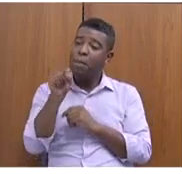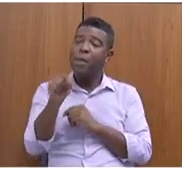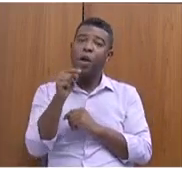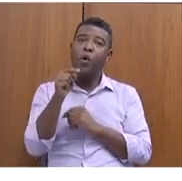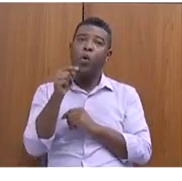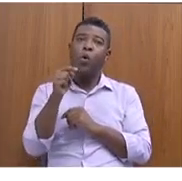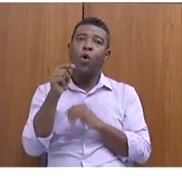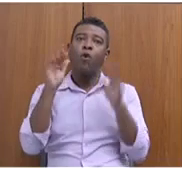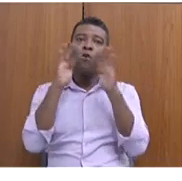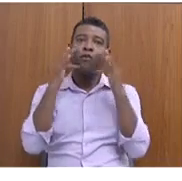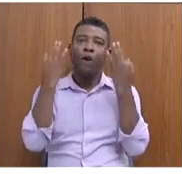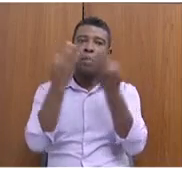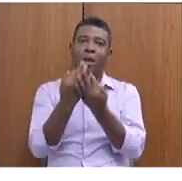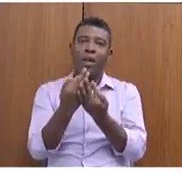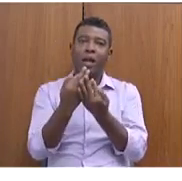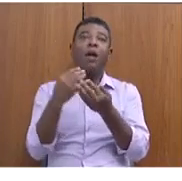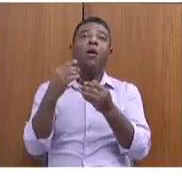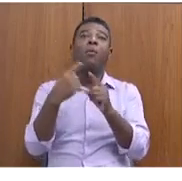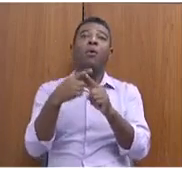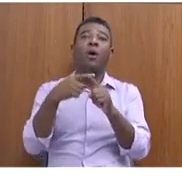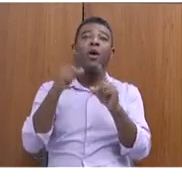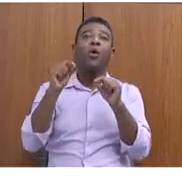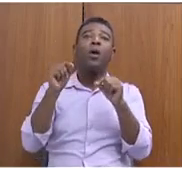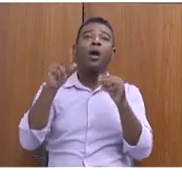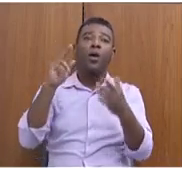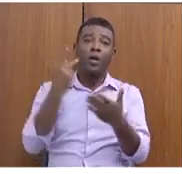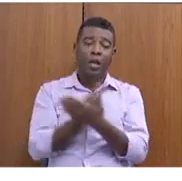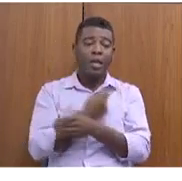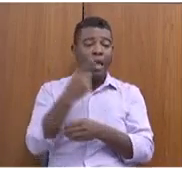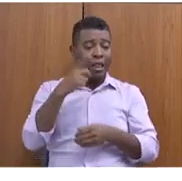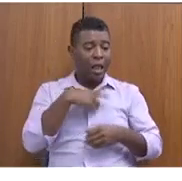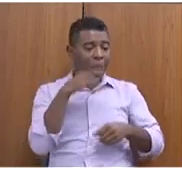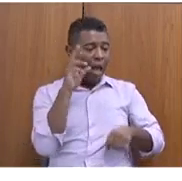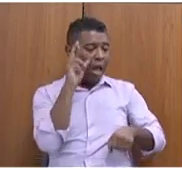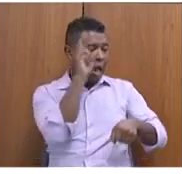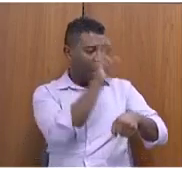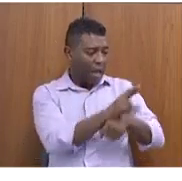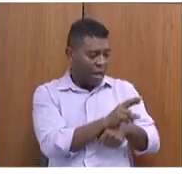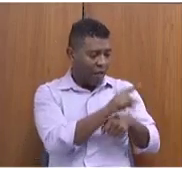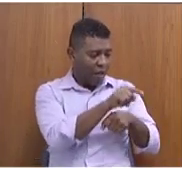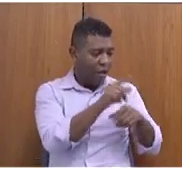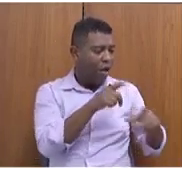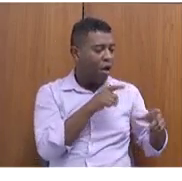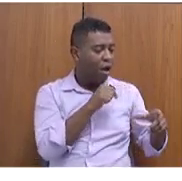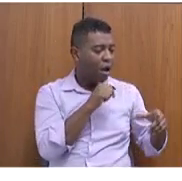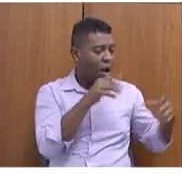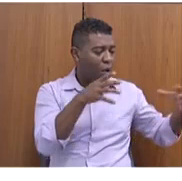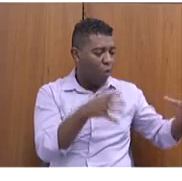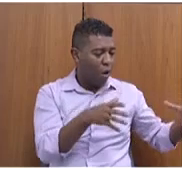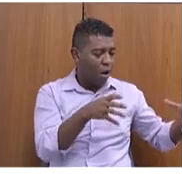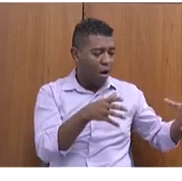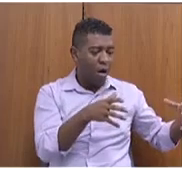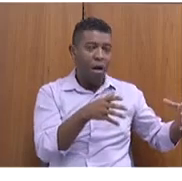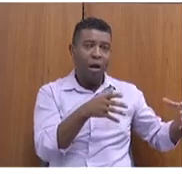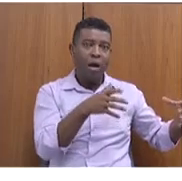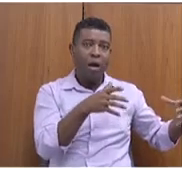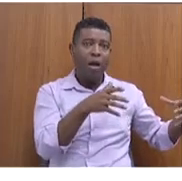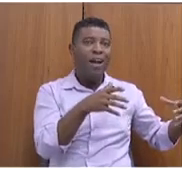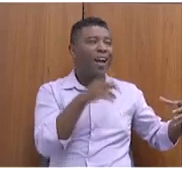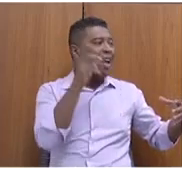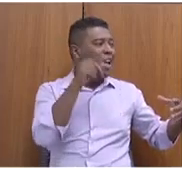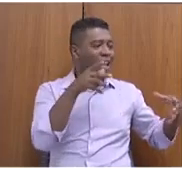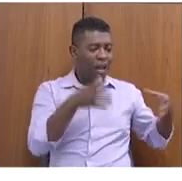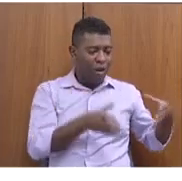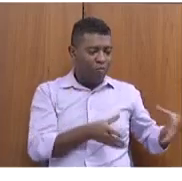o reservatório, ele leva a água diretamente para as casas. É um pouco diferente de poços, porque a gente fura o poço,